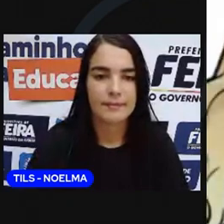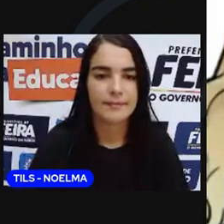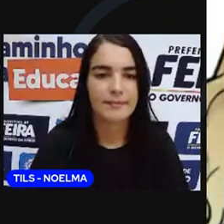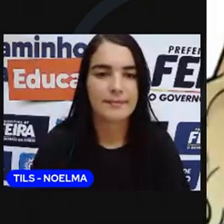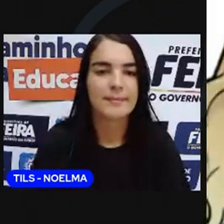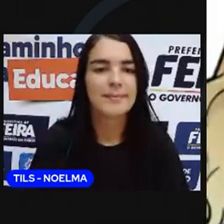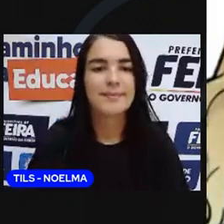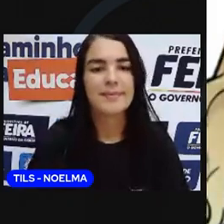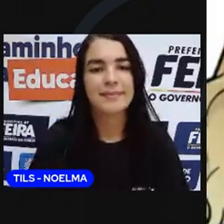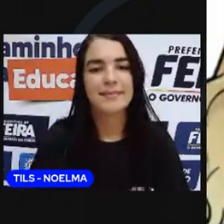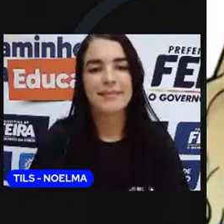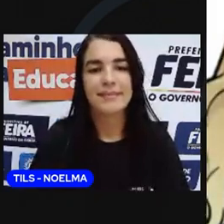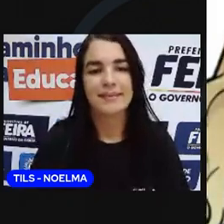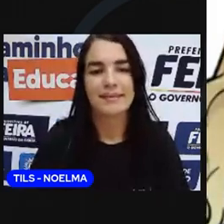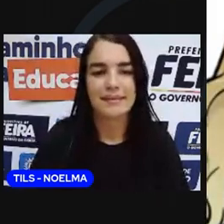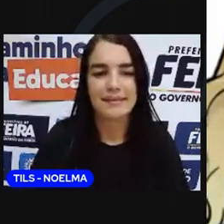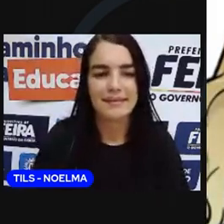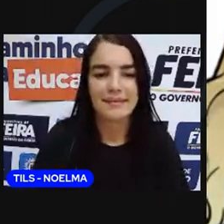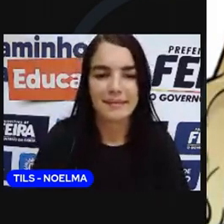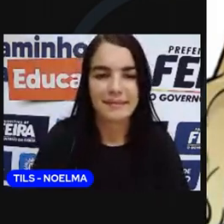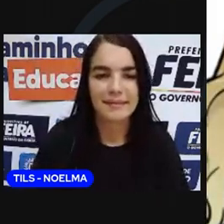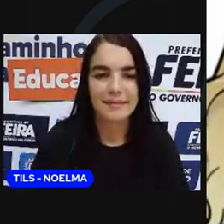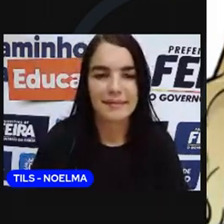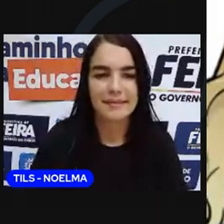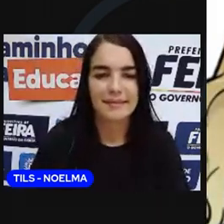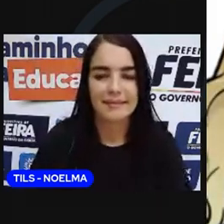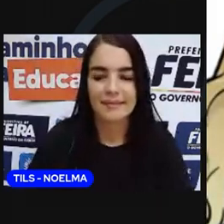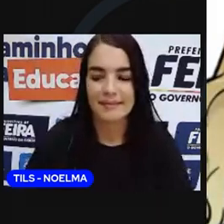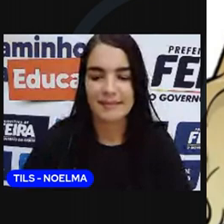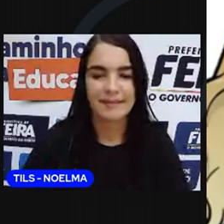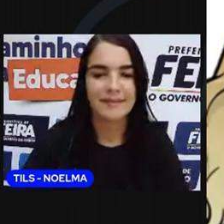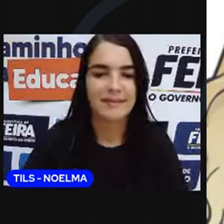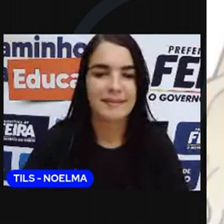Clique no quadro e pause o vídeo para selecionar a letra.